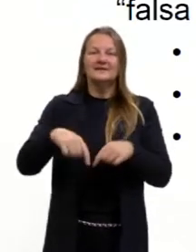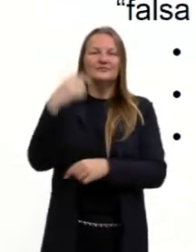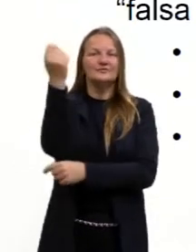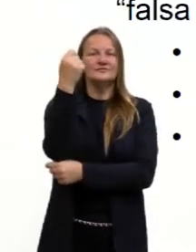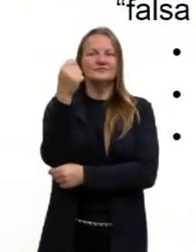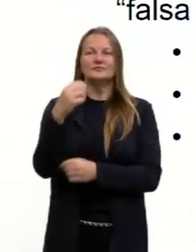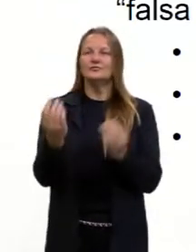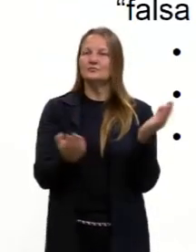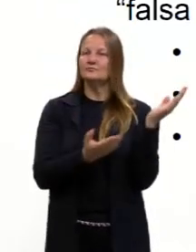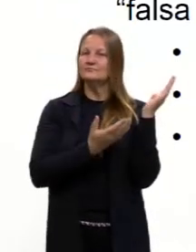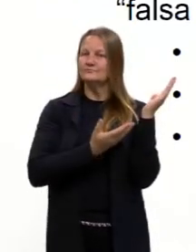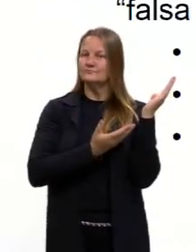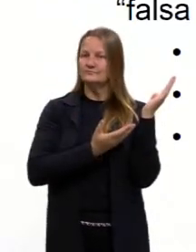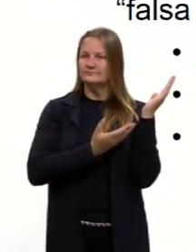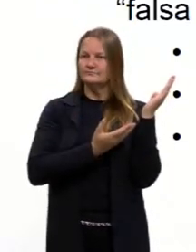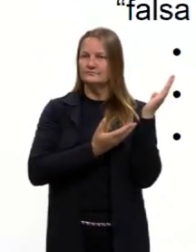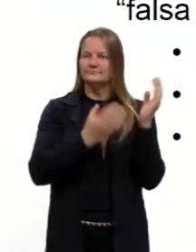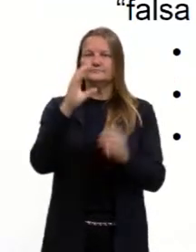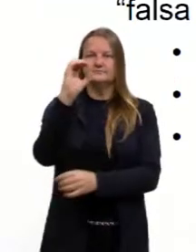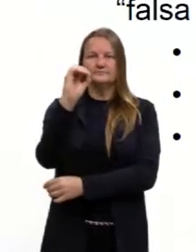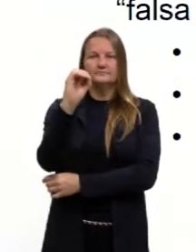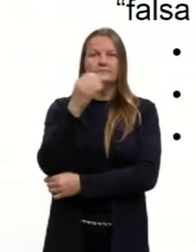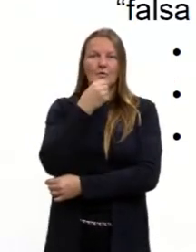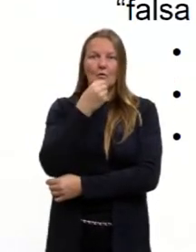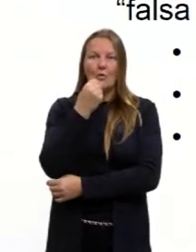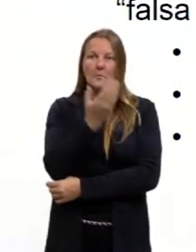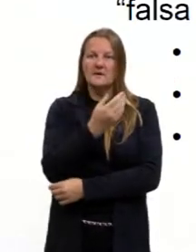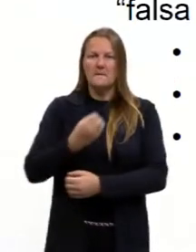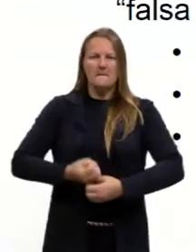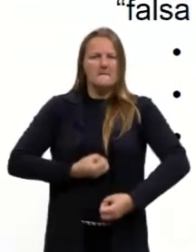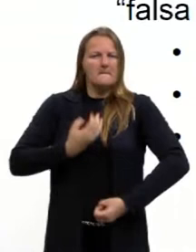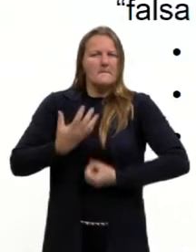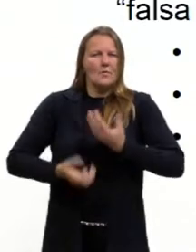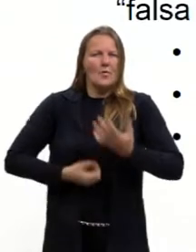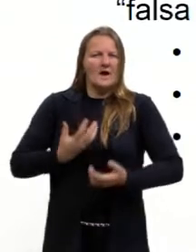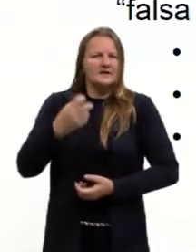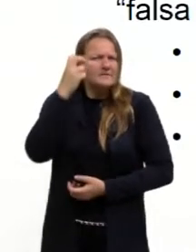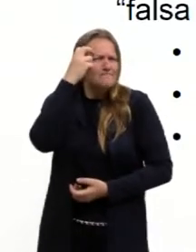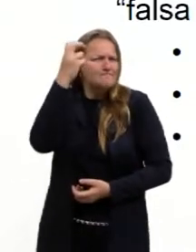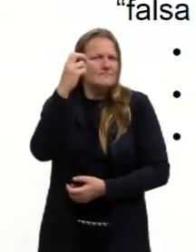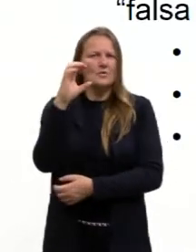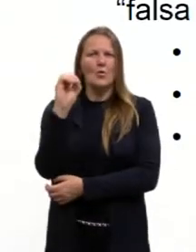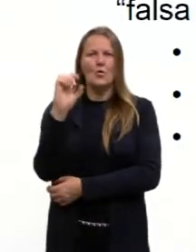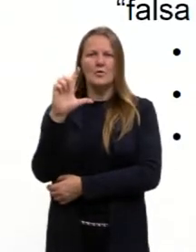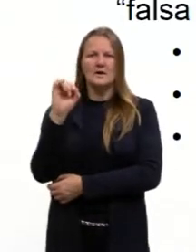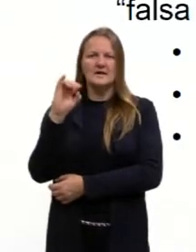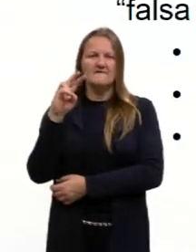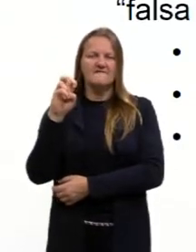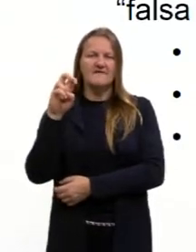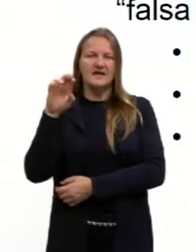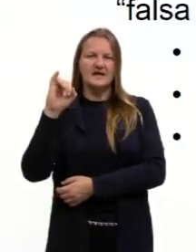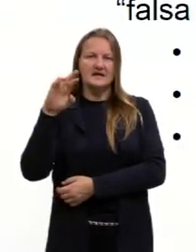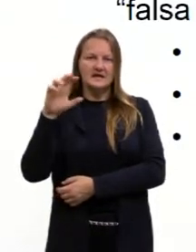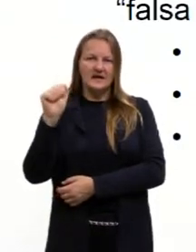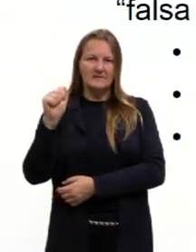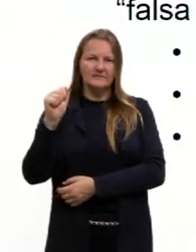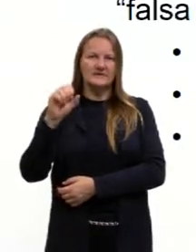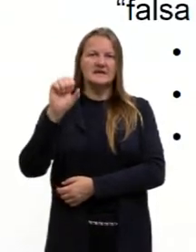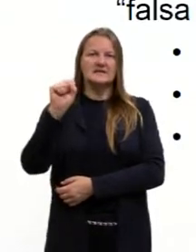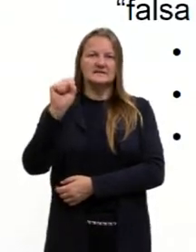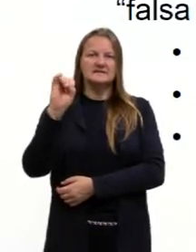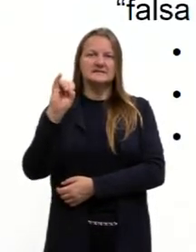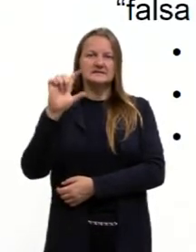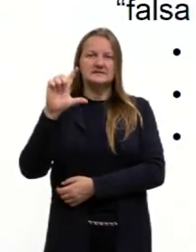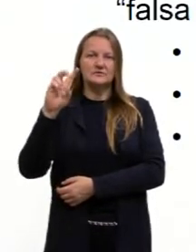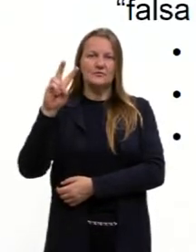gente tem uma imagem do Oliveira Silveira, um poeta, um intelectual, que foi o responsável por propor